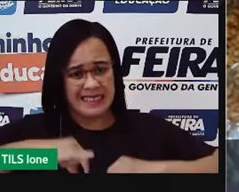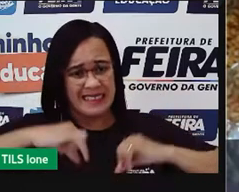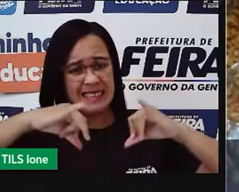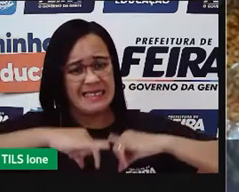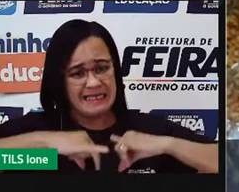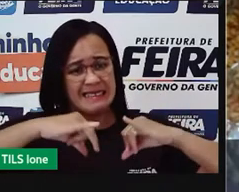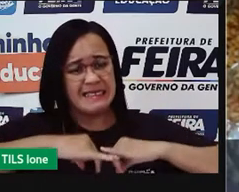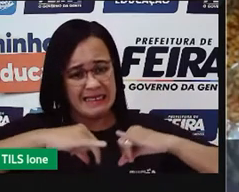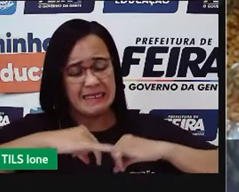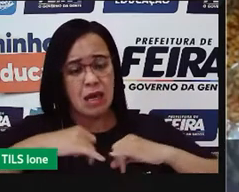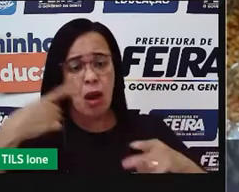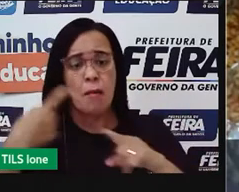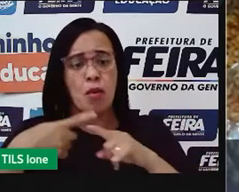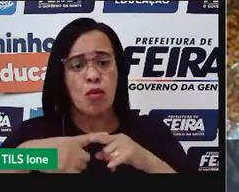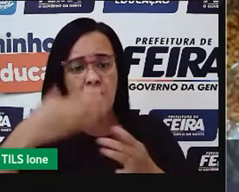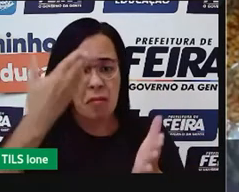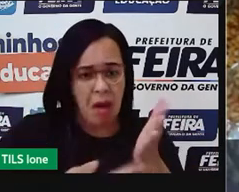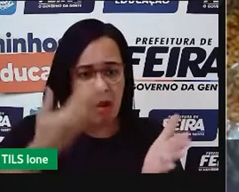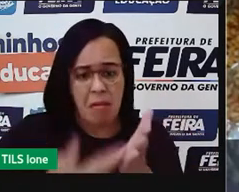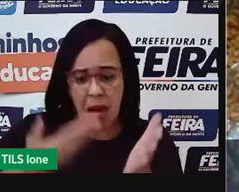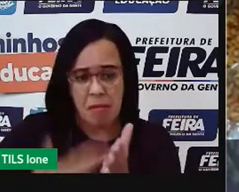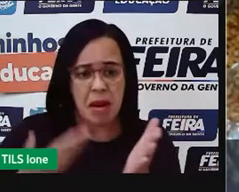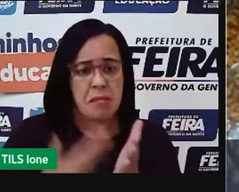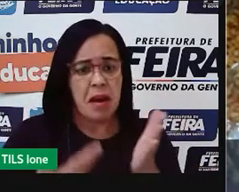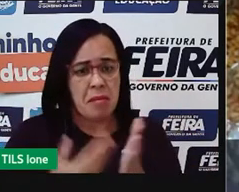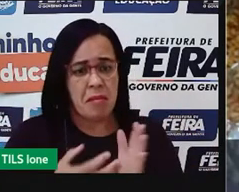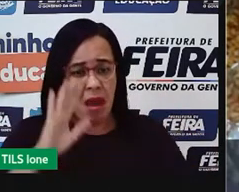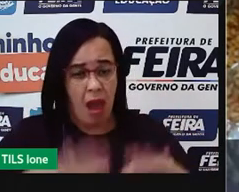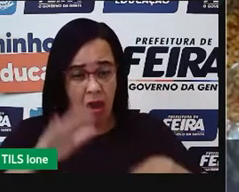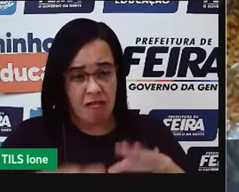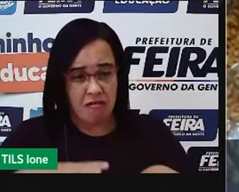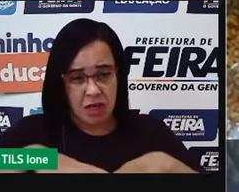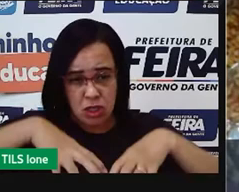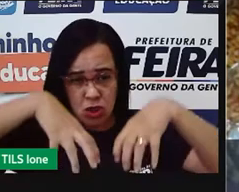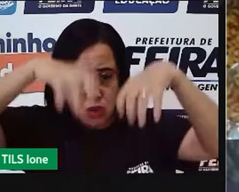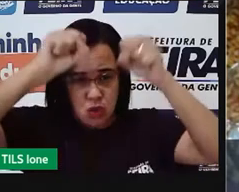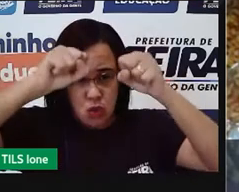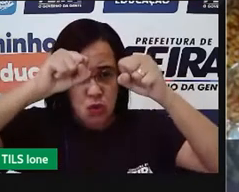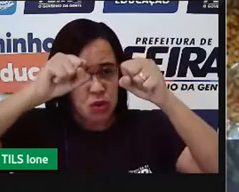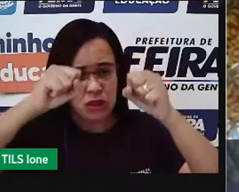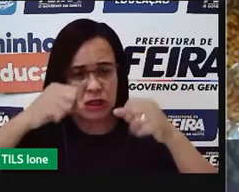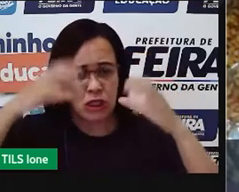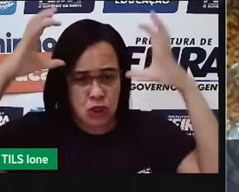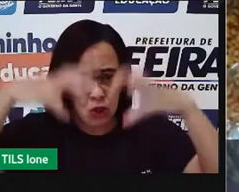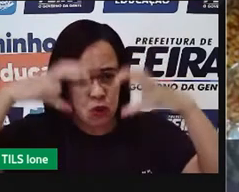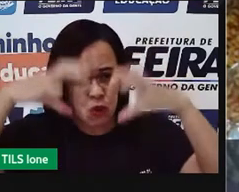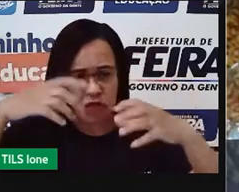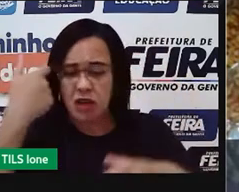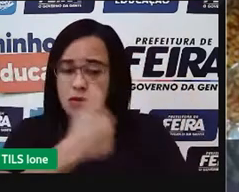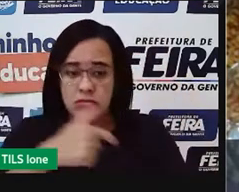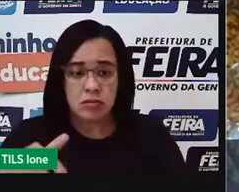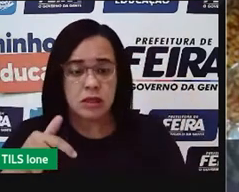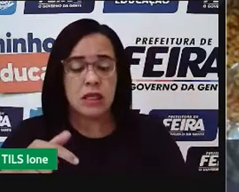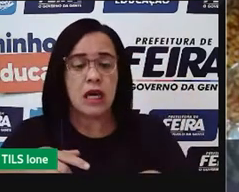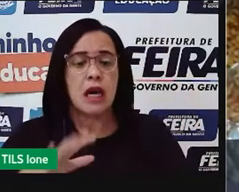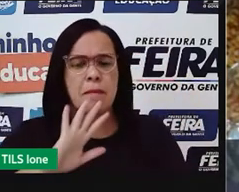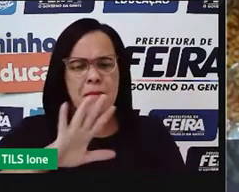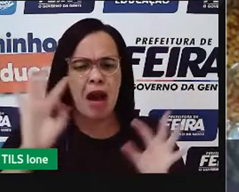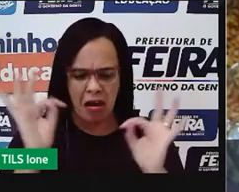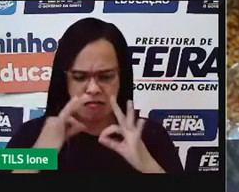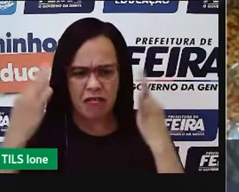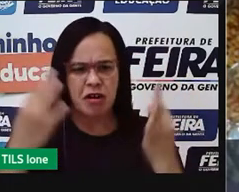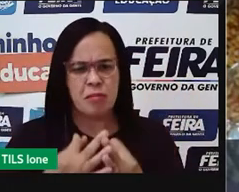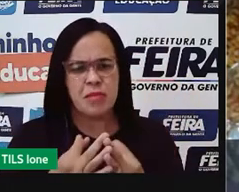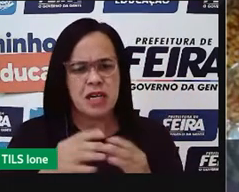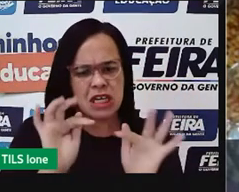por falta da irrigação ali no período mais cedo. Então, eles precisam de um incentivo, precisam de uma ajuda ali, né, de